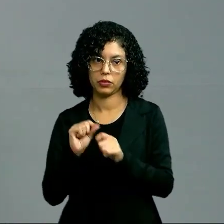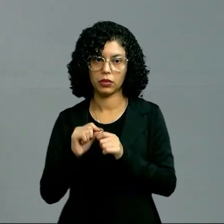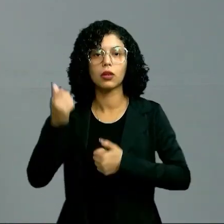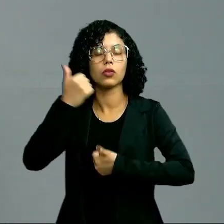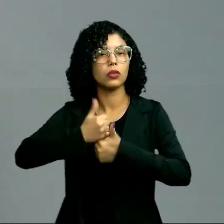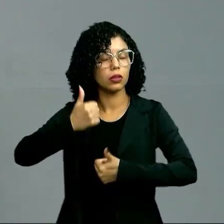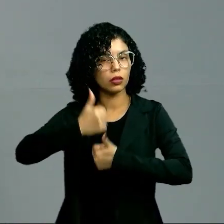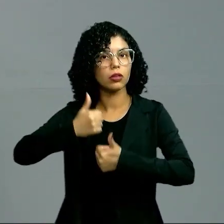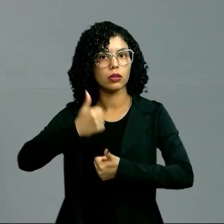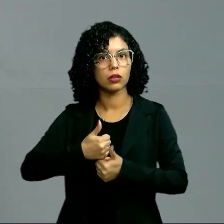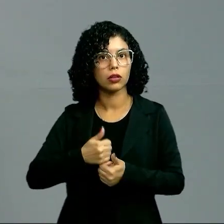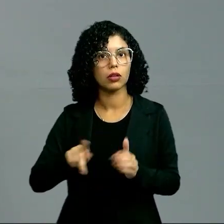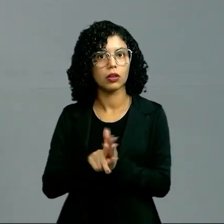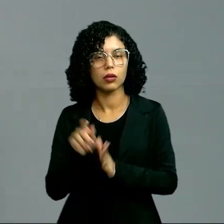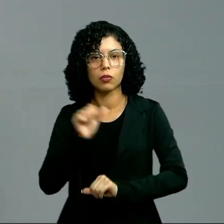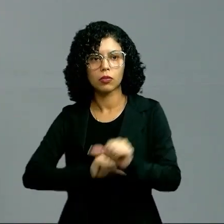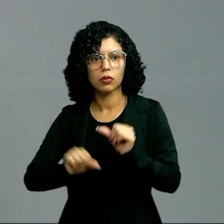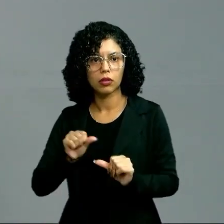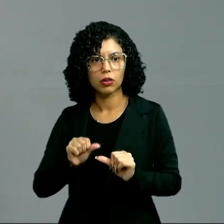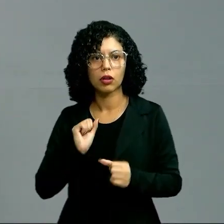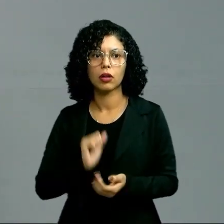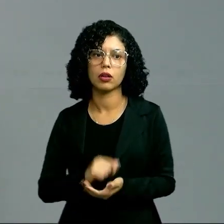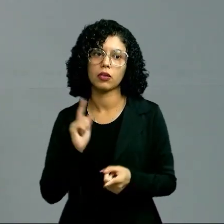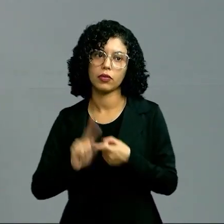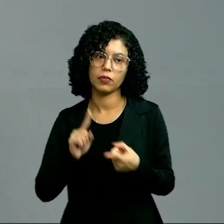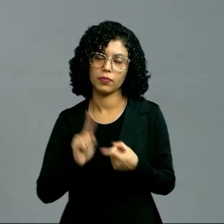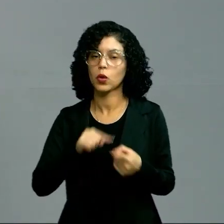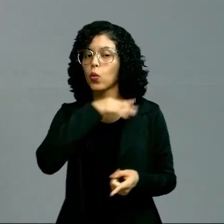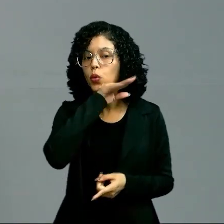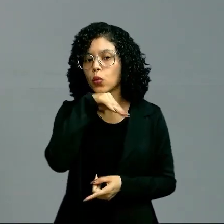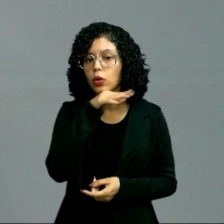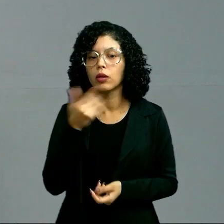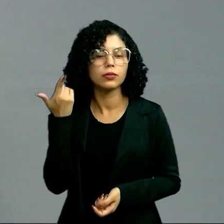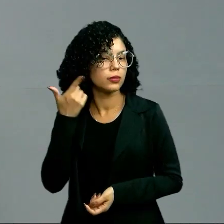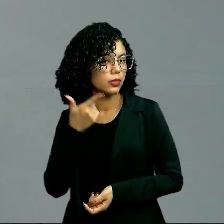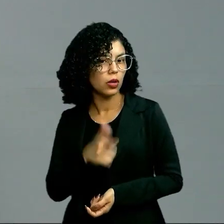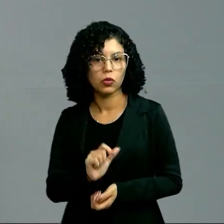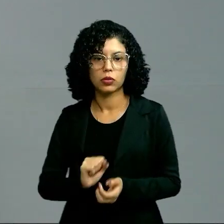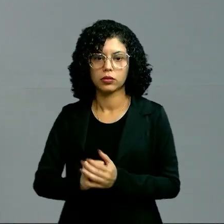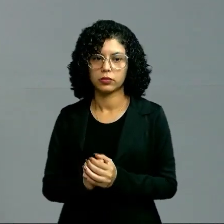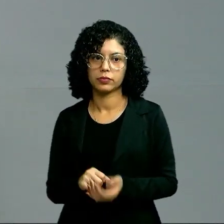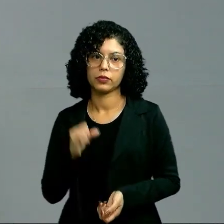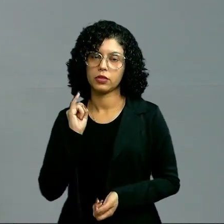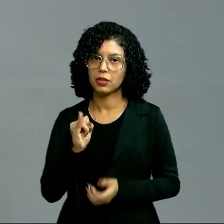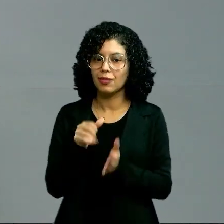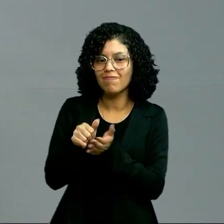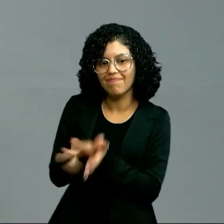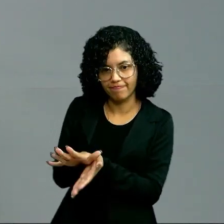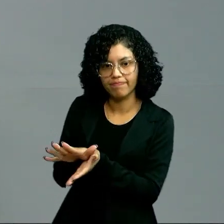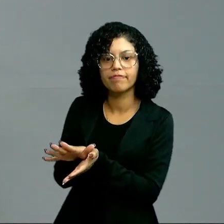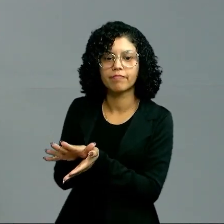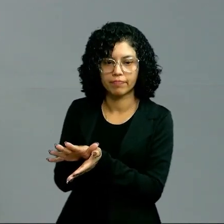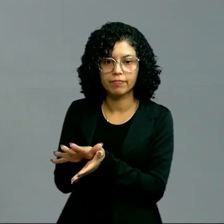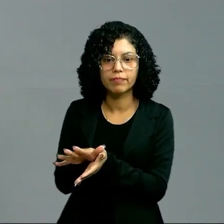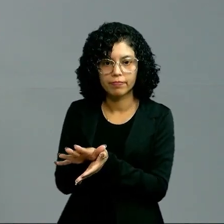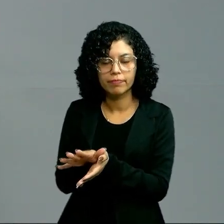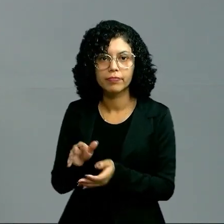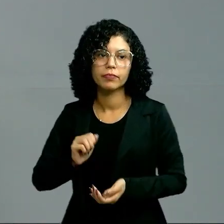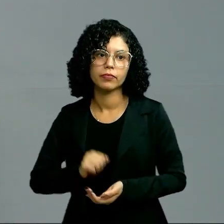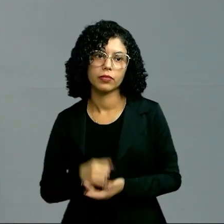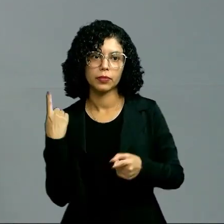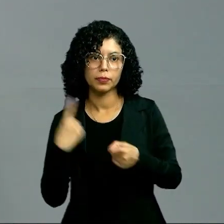substituições, ele muda? Por que que ele muda? Porque o animal, ele não consegue crescer se esse exoesqueleto ficar além.